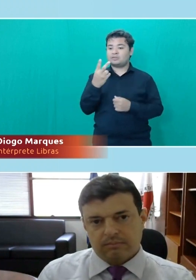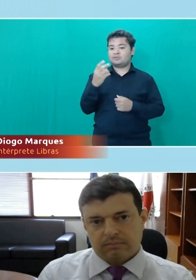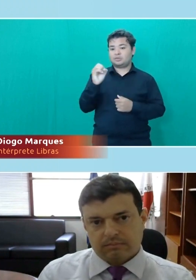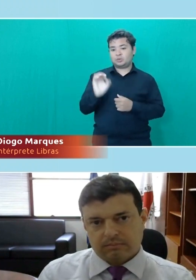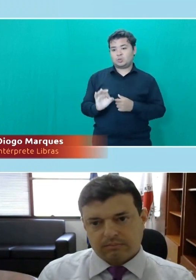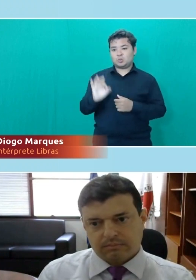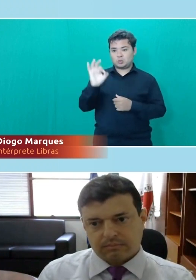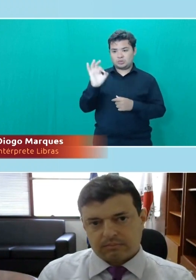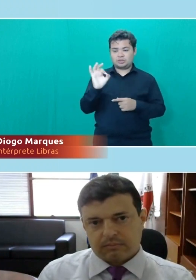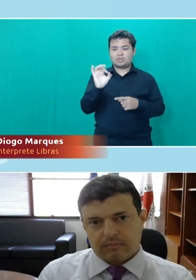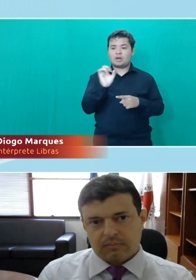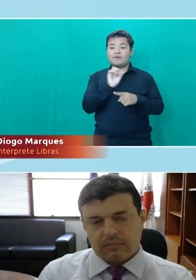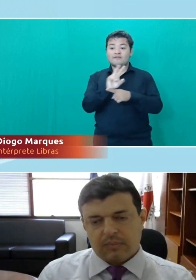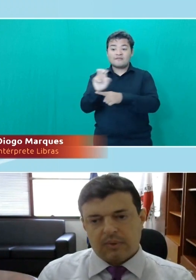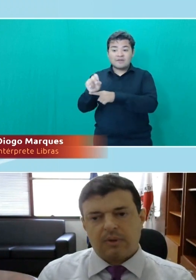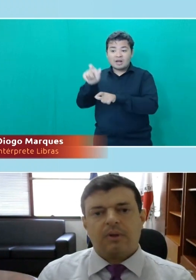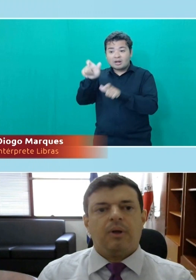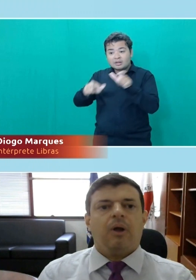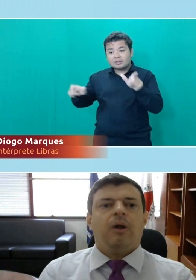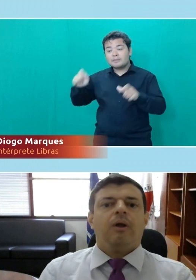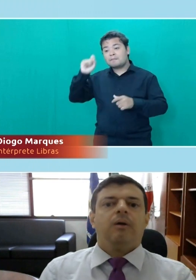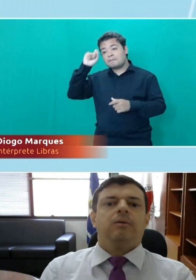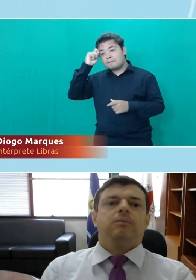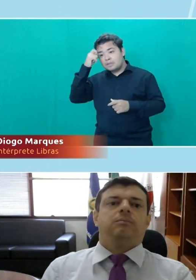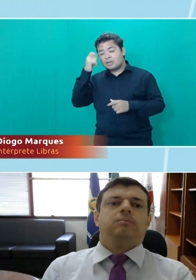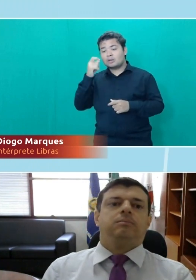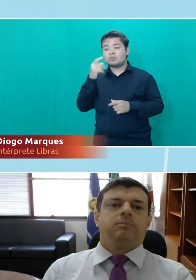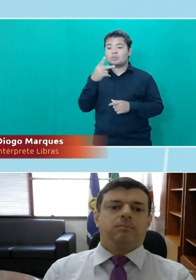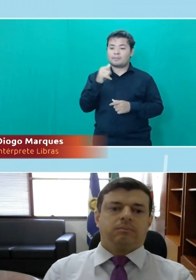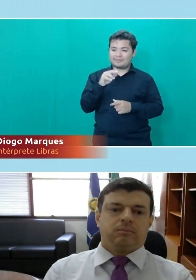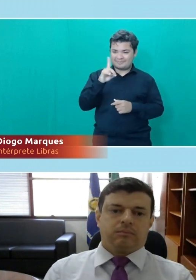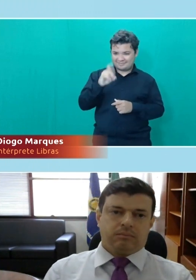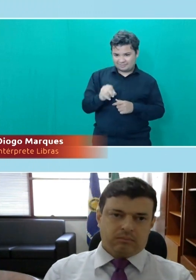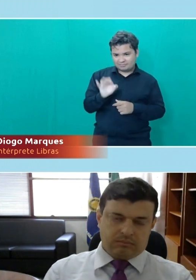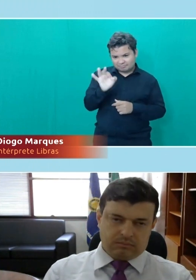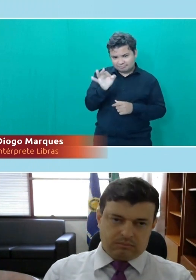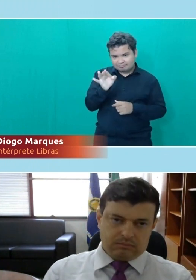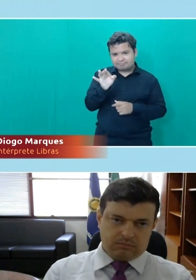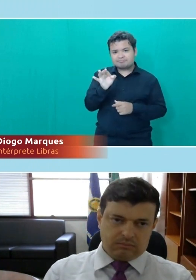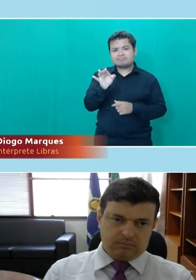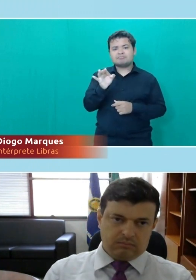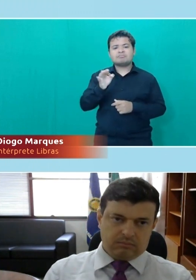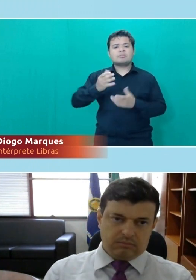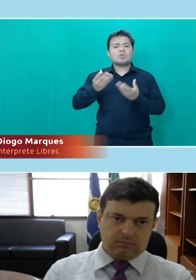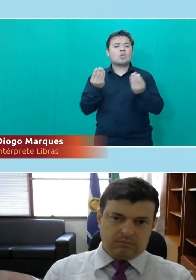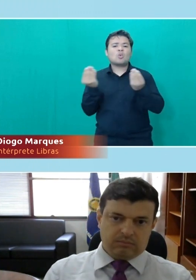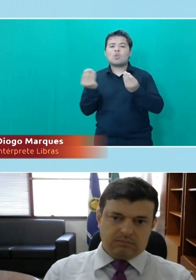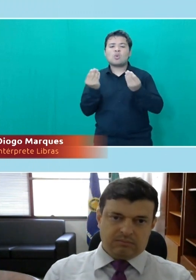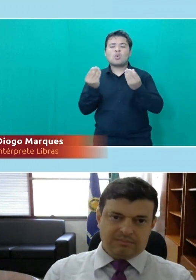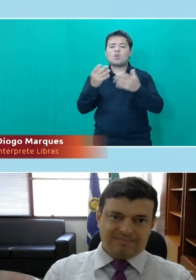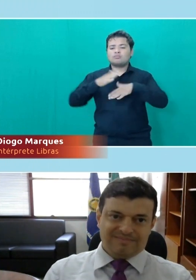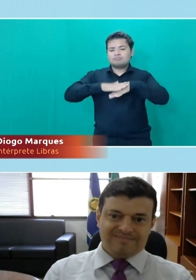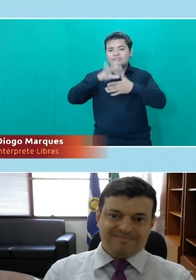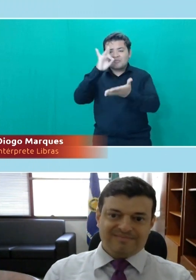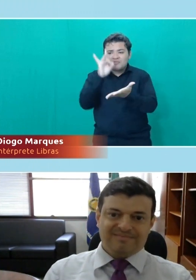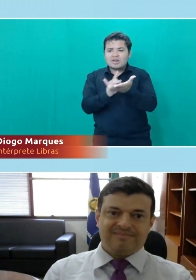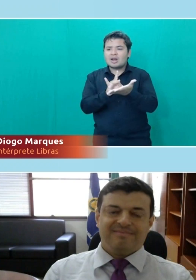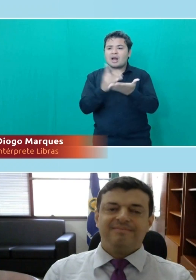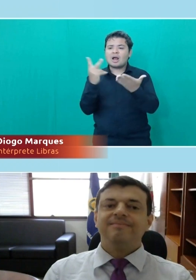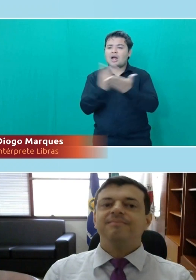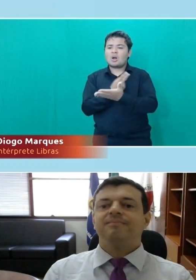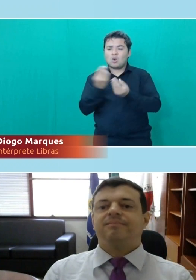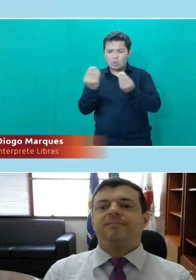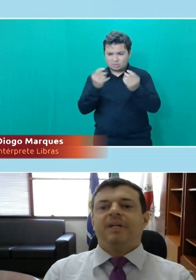para essa população, de pretos e pardos. Então, há uma... Como é que isso funciona na prática? Dá para